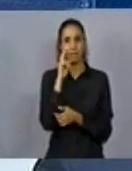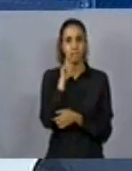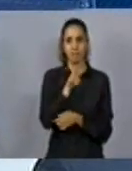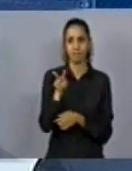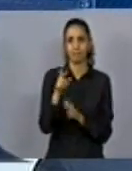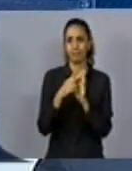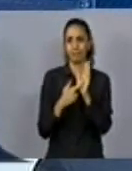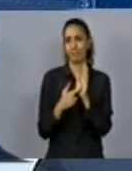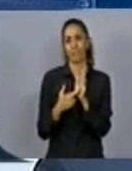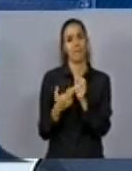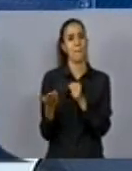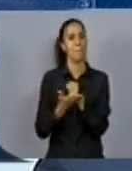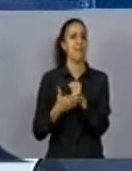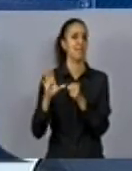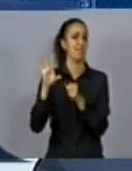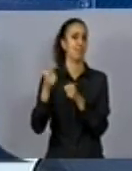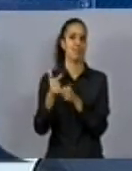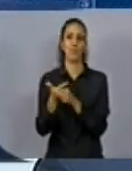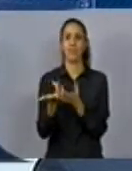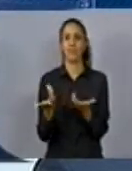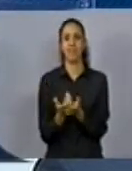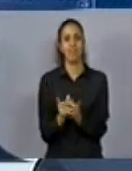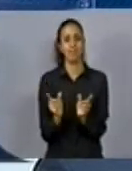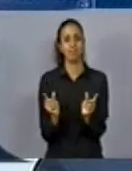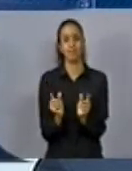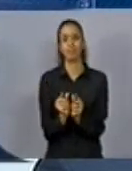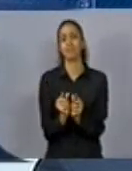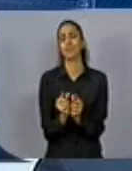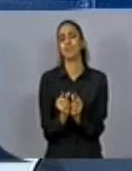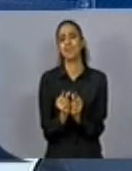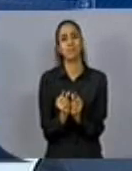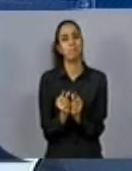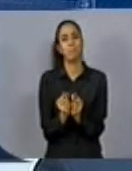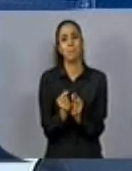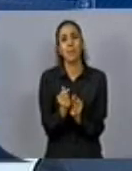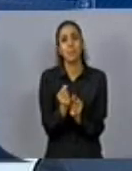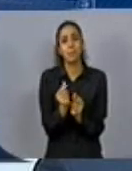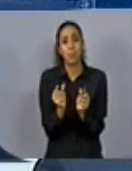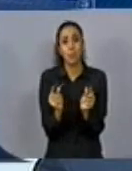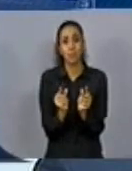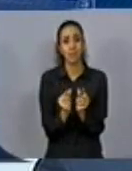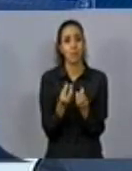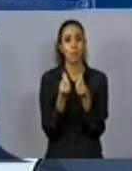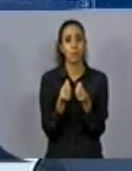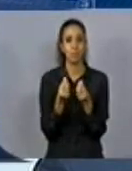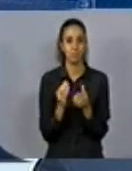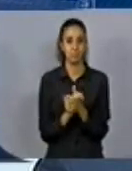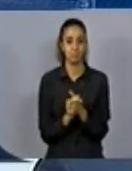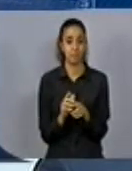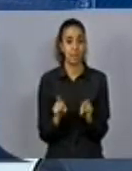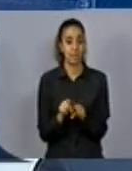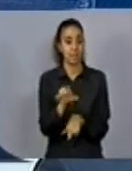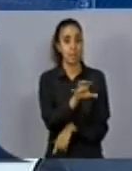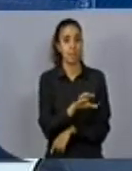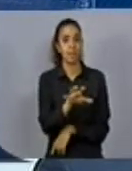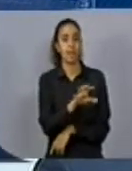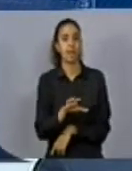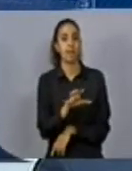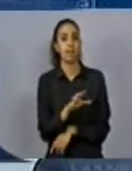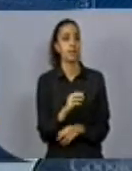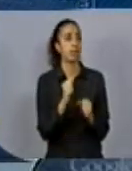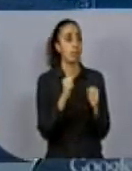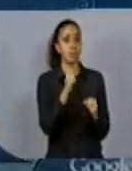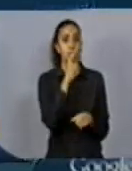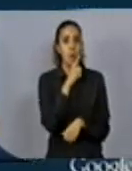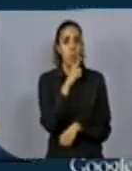não tem base científica e é uma filigrana, é um filete de área de preservação, inclusive em áreas que podem até via ser